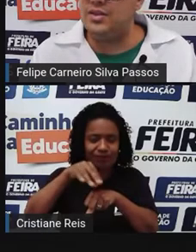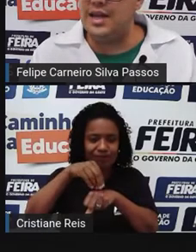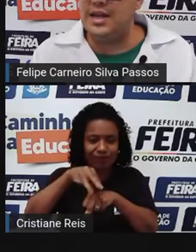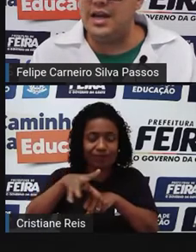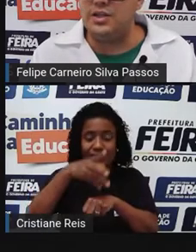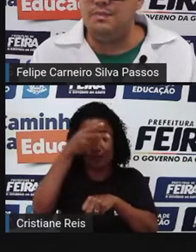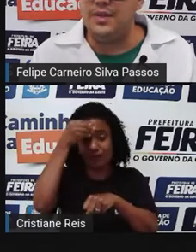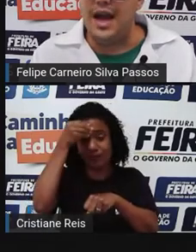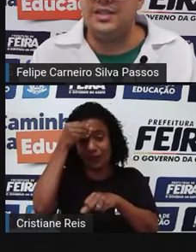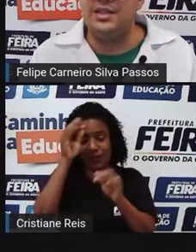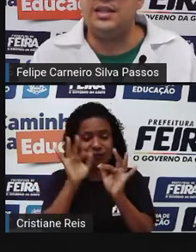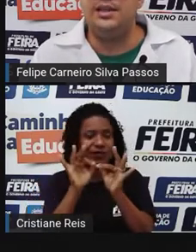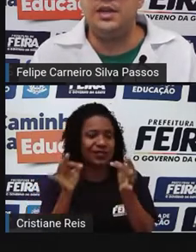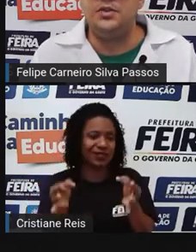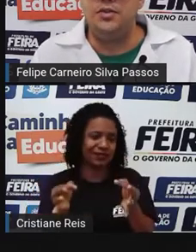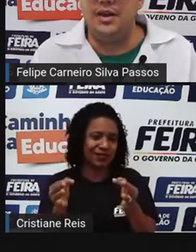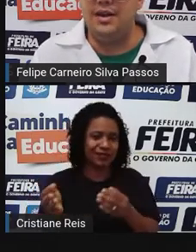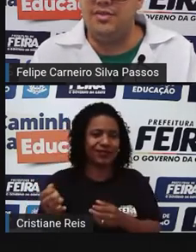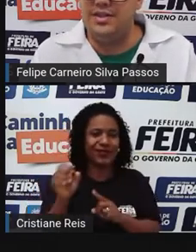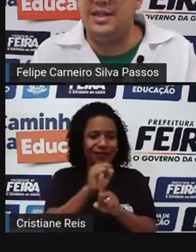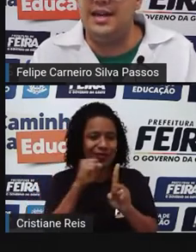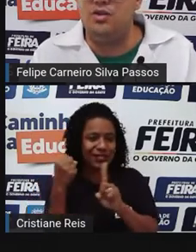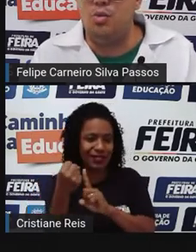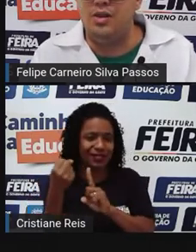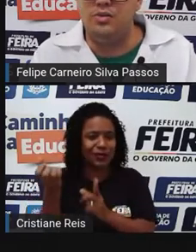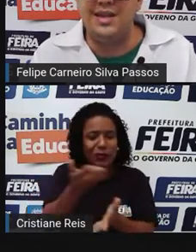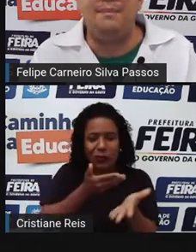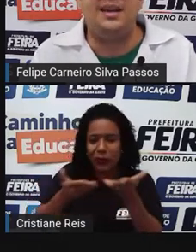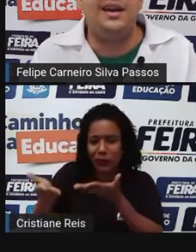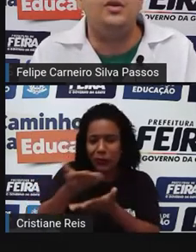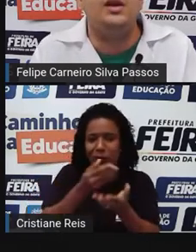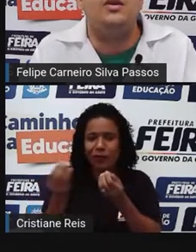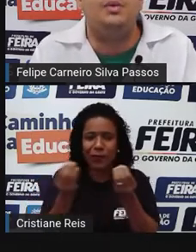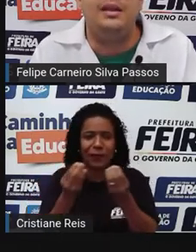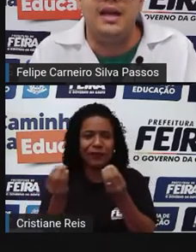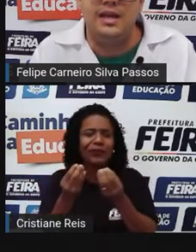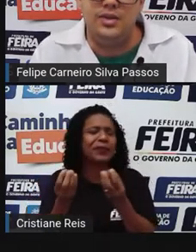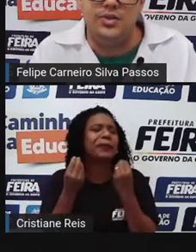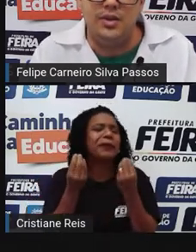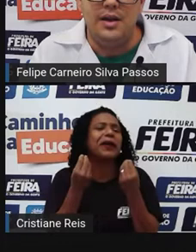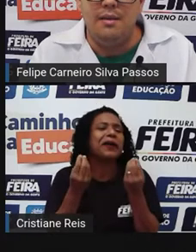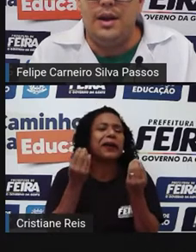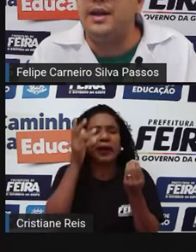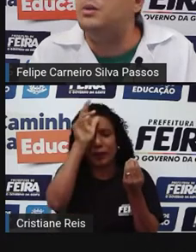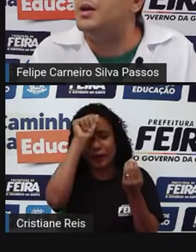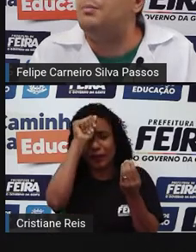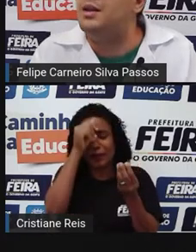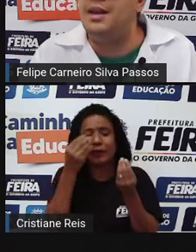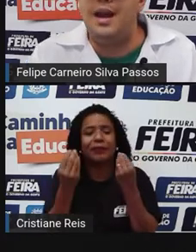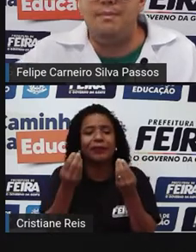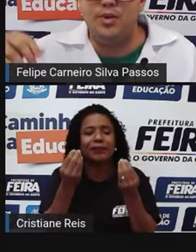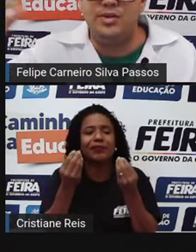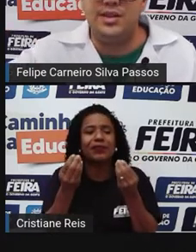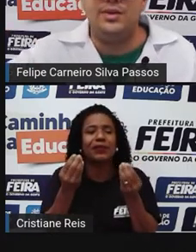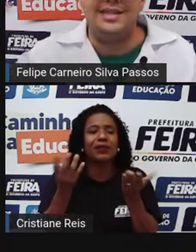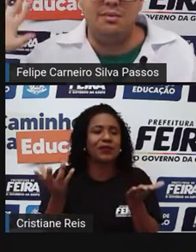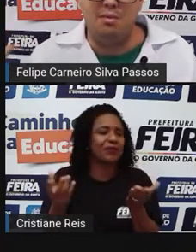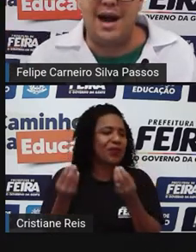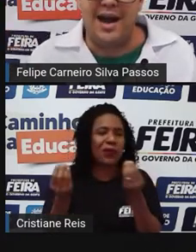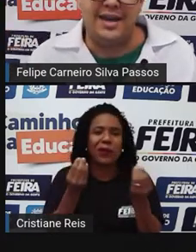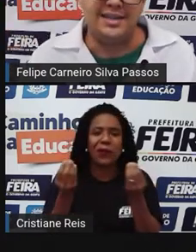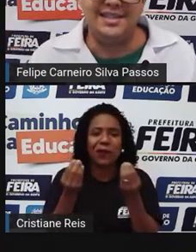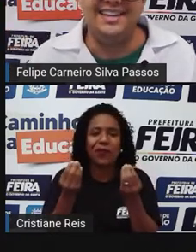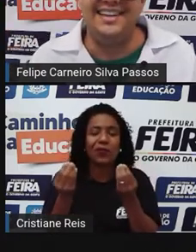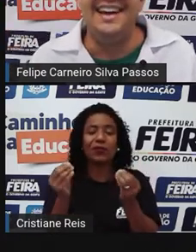viver em sociedade. Às vezes a gente se questiona, né? Vocês aí como alunos, ah, para que é eu quero aprender isso? Para que é eu quero aprender a reprodução das